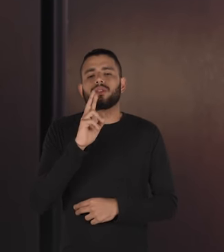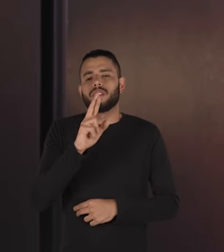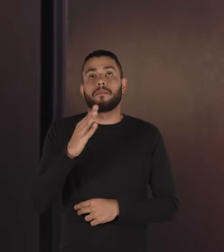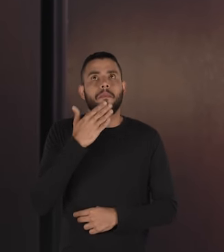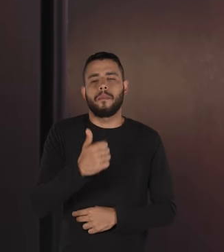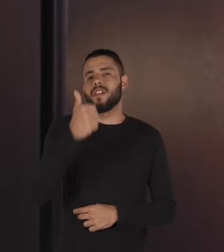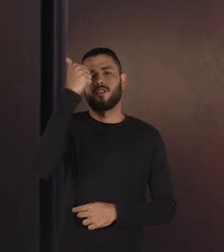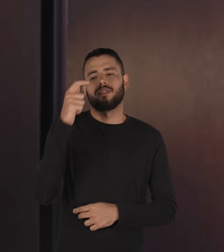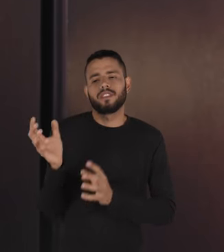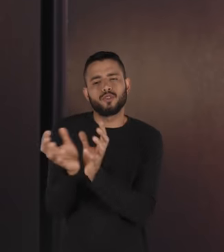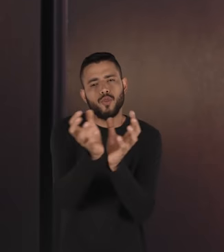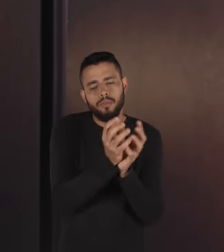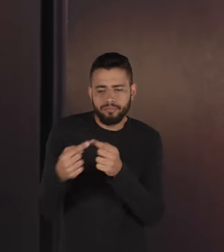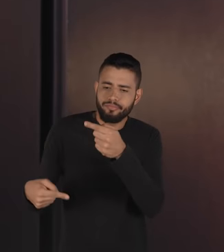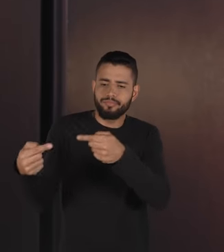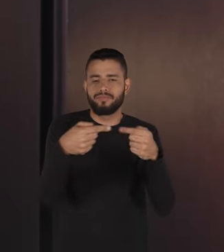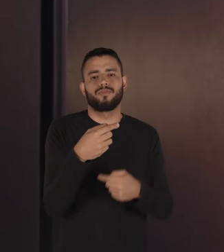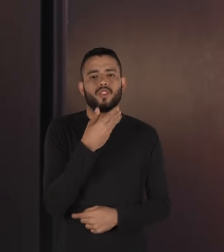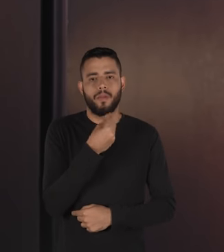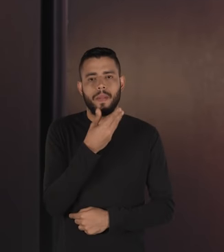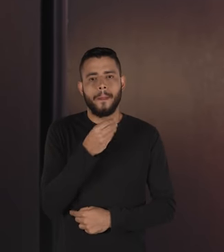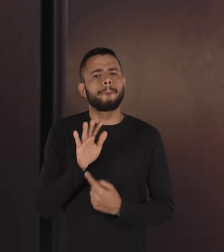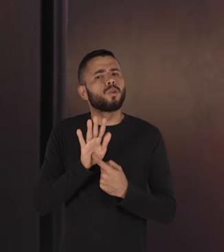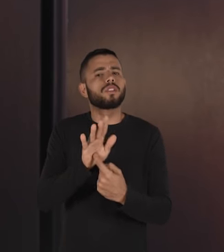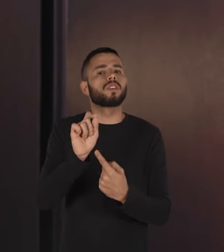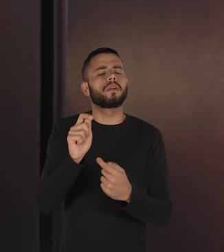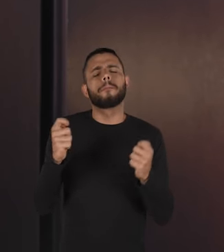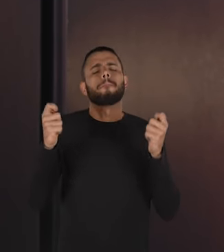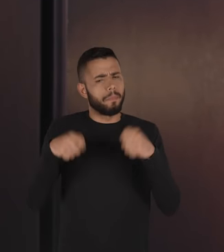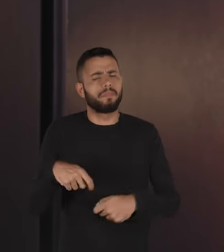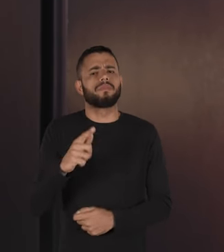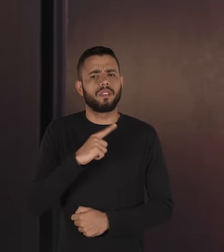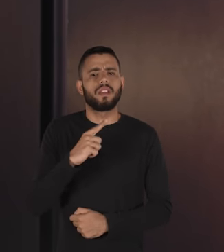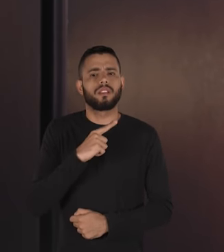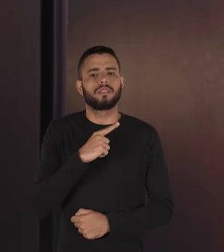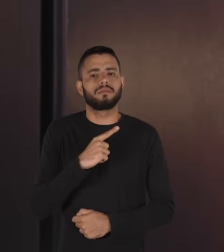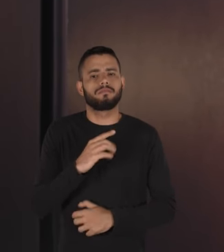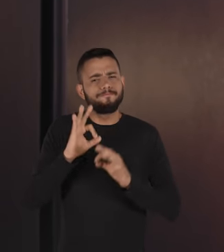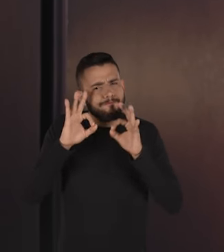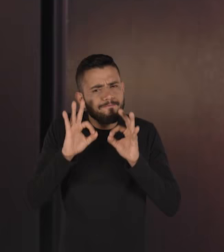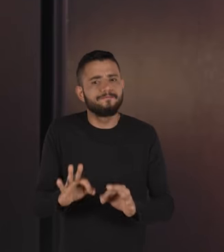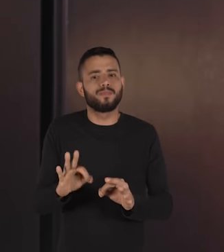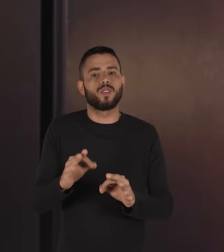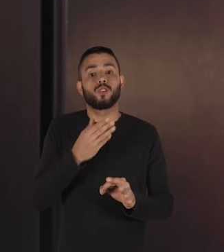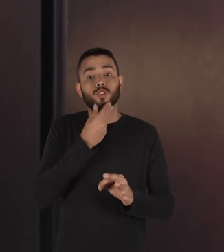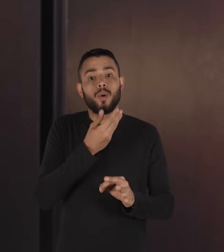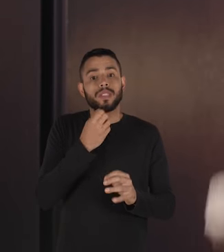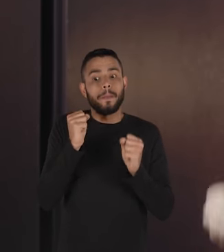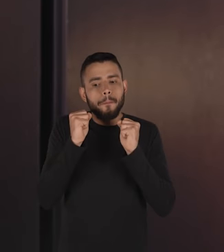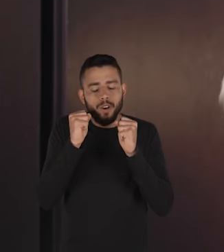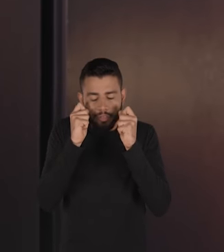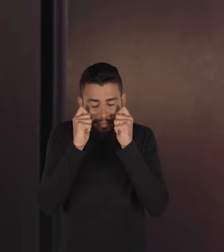mais expressivo desses grupos reflexivos de homens mostrando que há essa possibilidade é efetiva